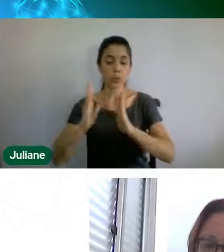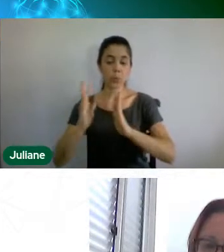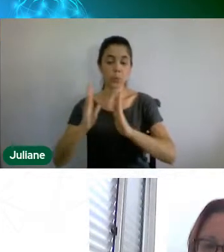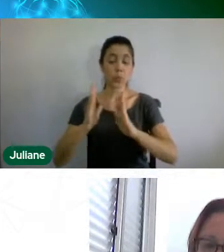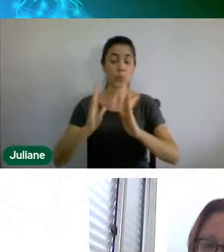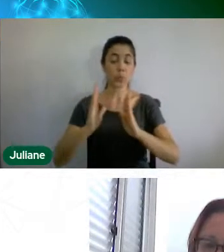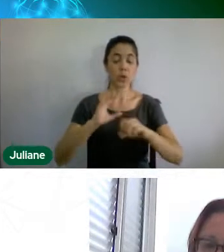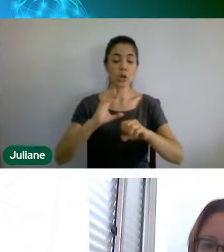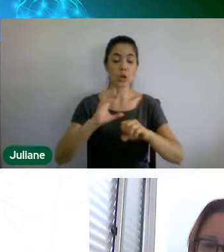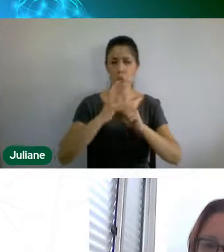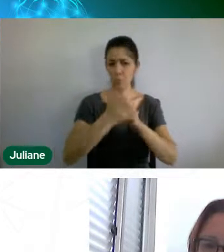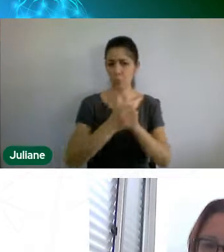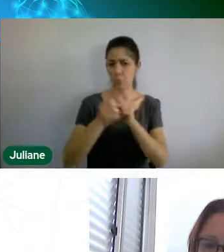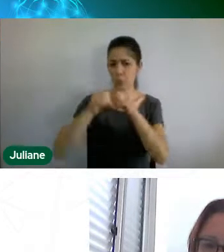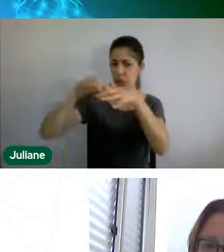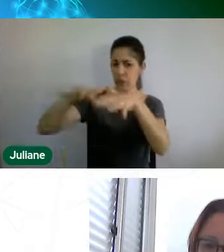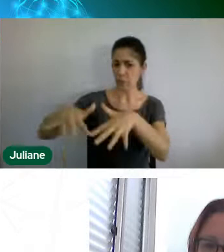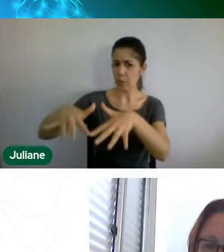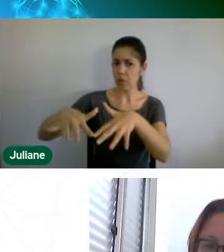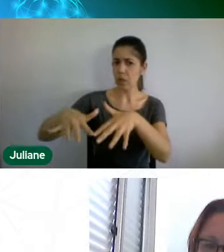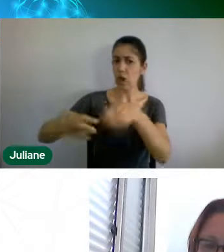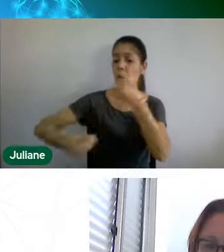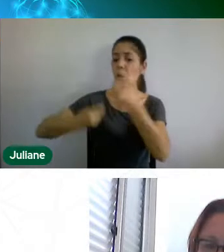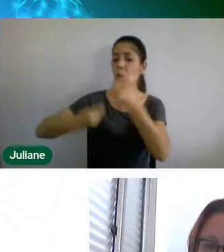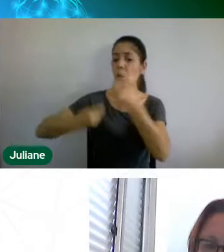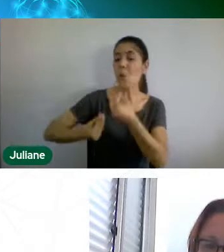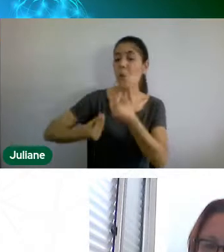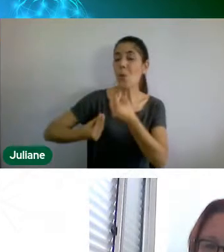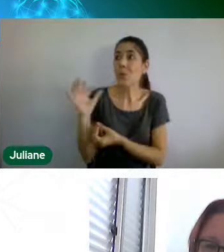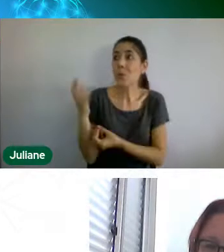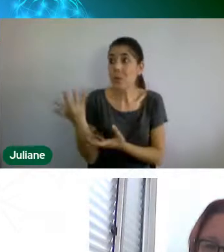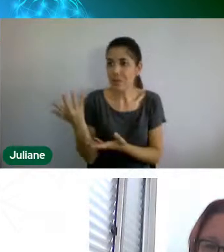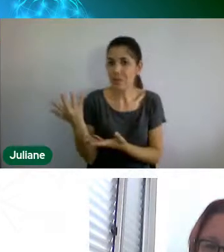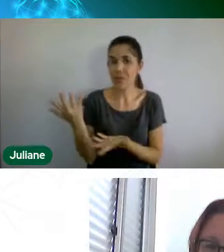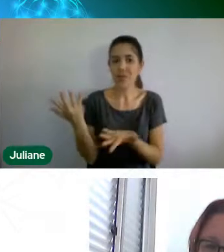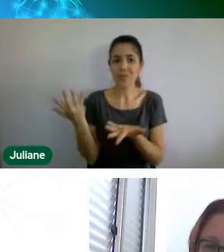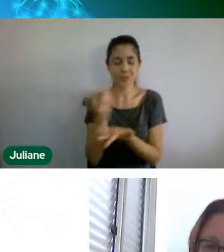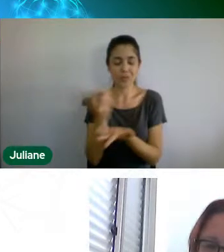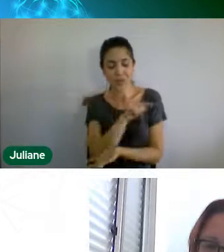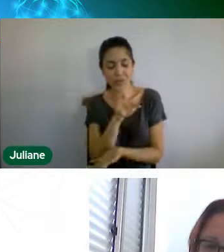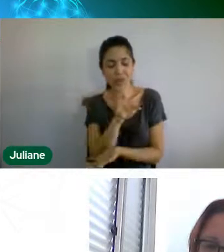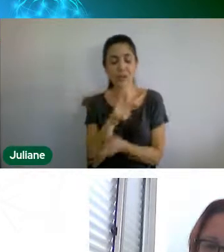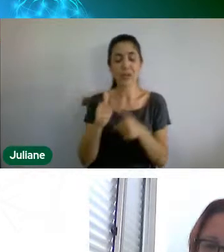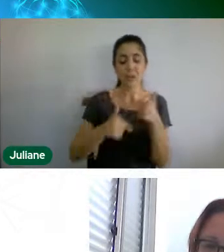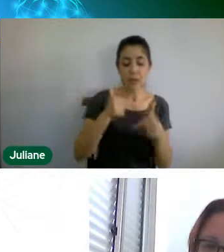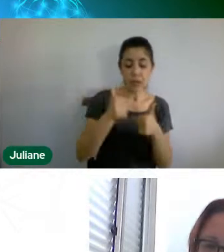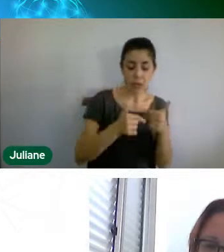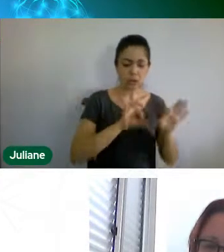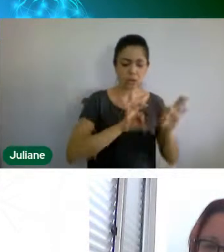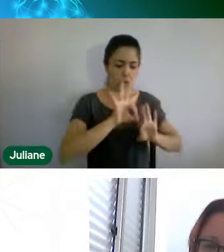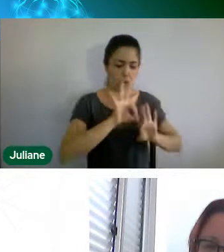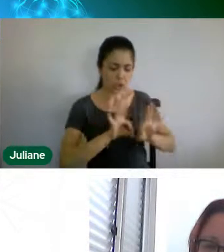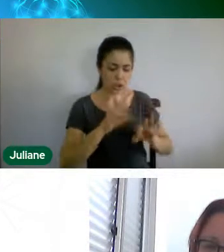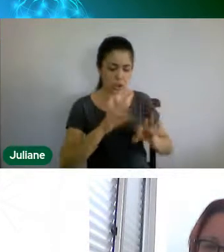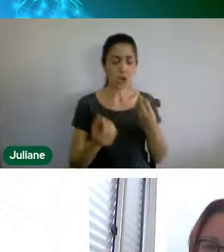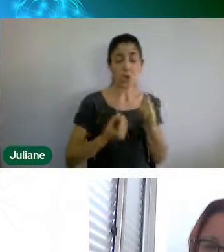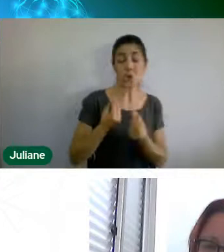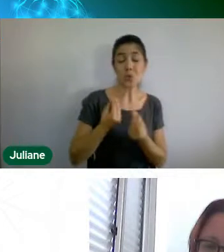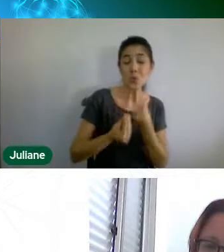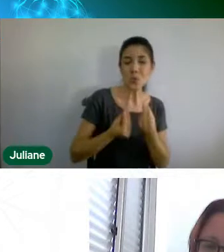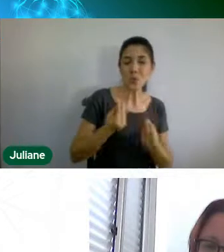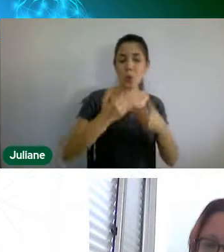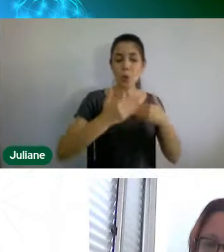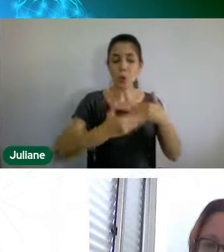quais são as próximas etapas, assim, porque, diante, assim, do que vocês já, né, fizeram essas